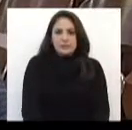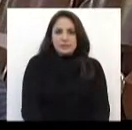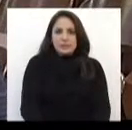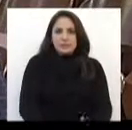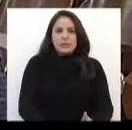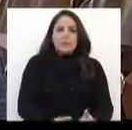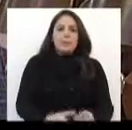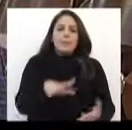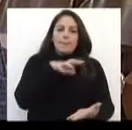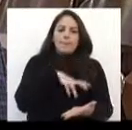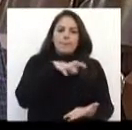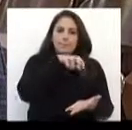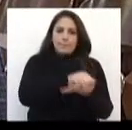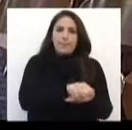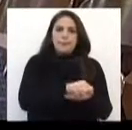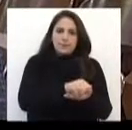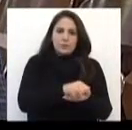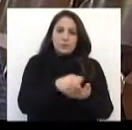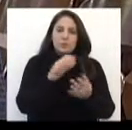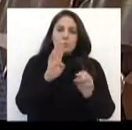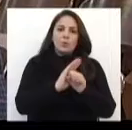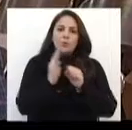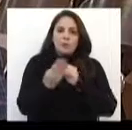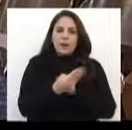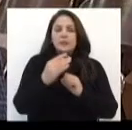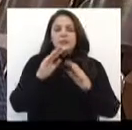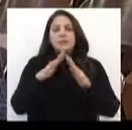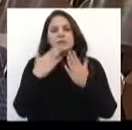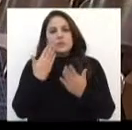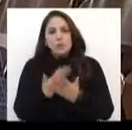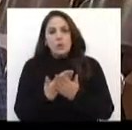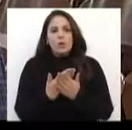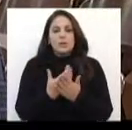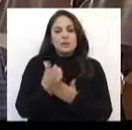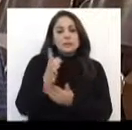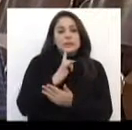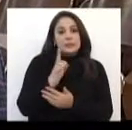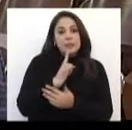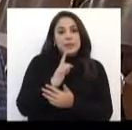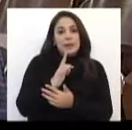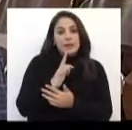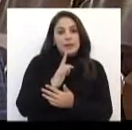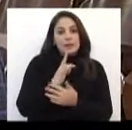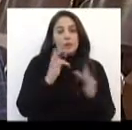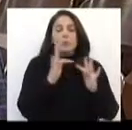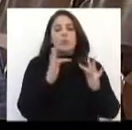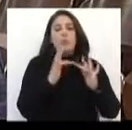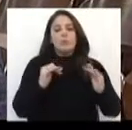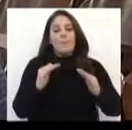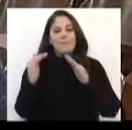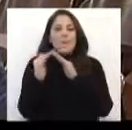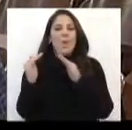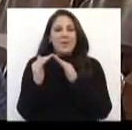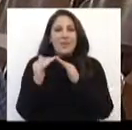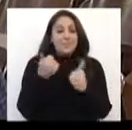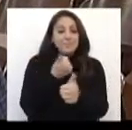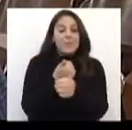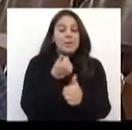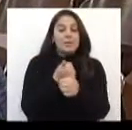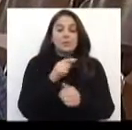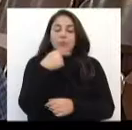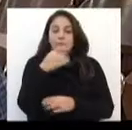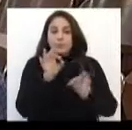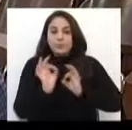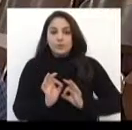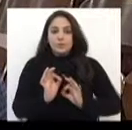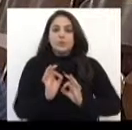serem matriculadas no seu bairro, na sua escola, na creche, onde moram e onde tem a escola e a creche mais próximos. E um outro projeto que